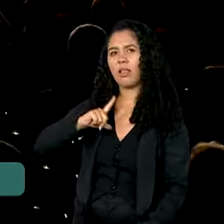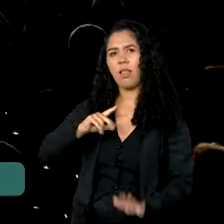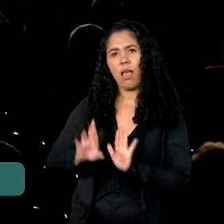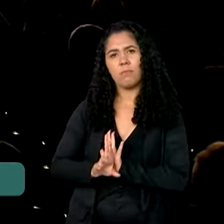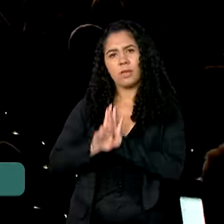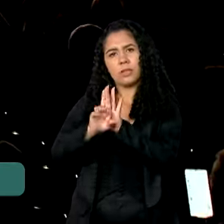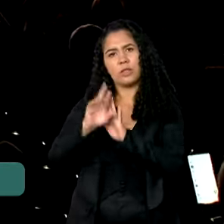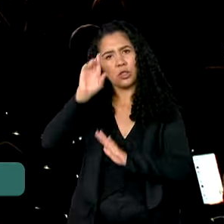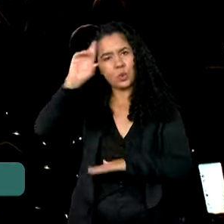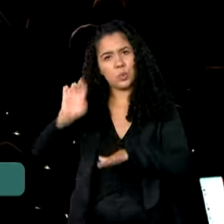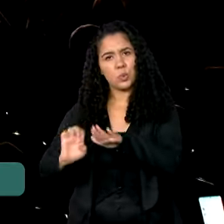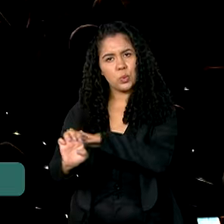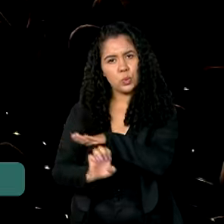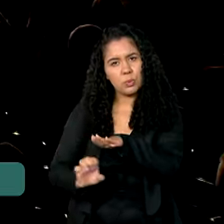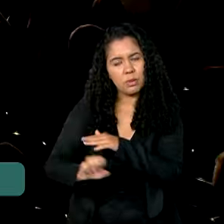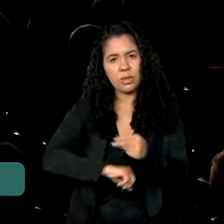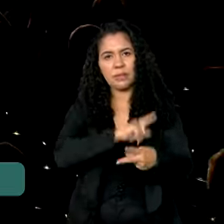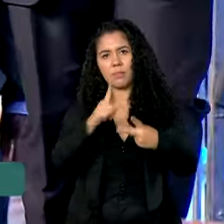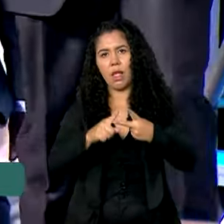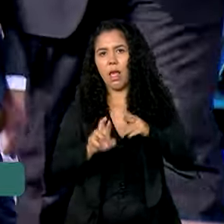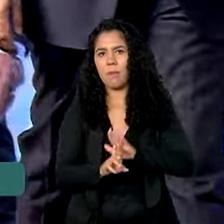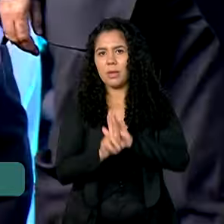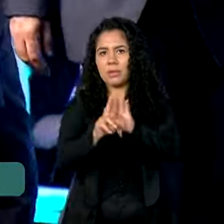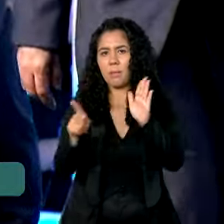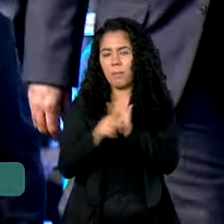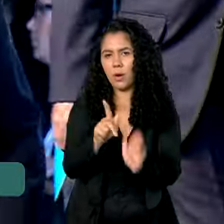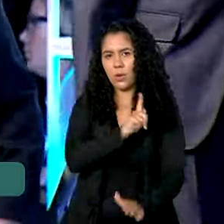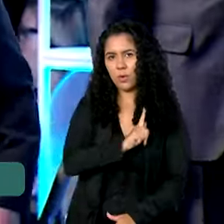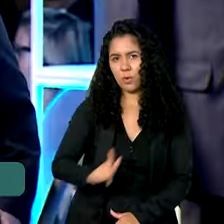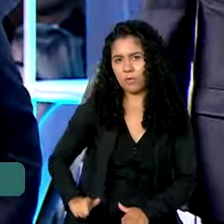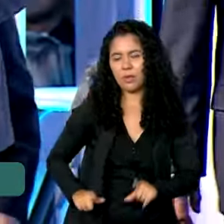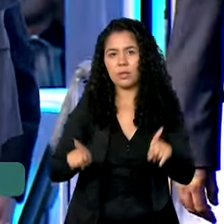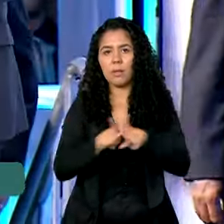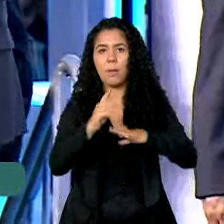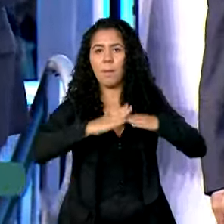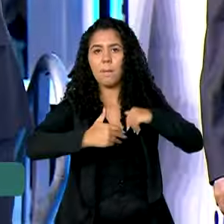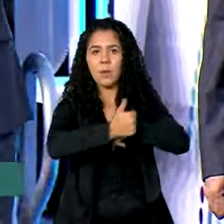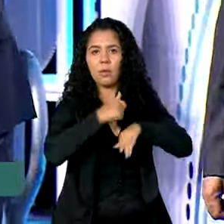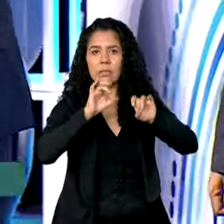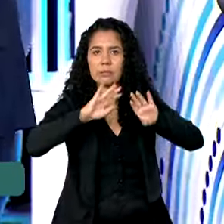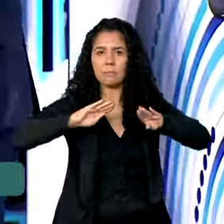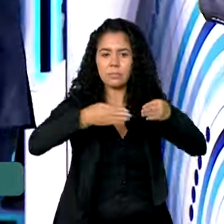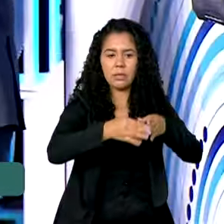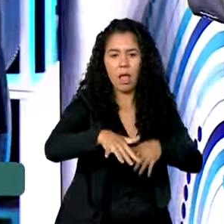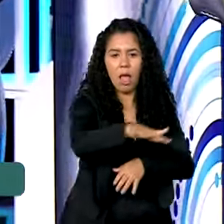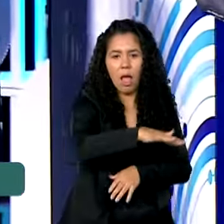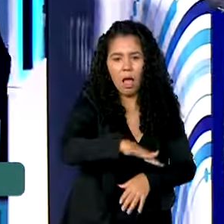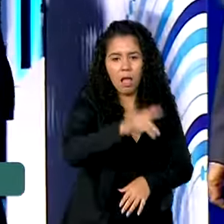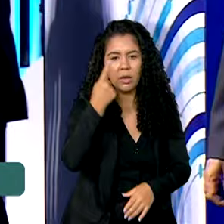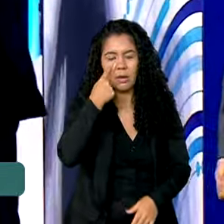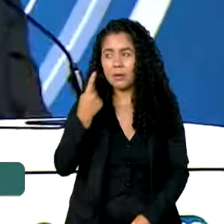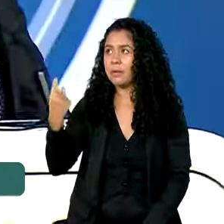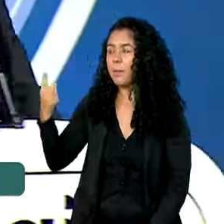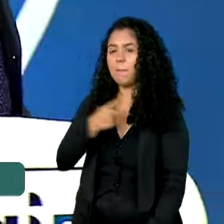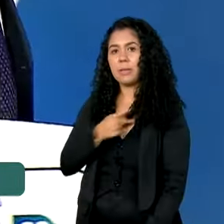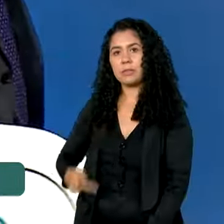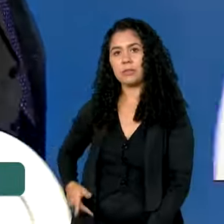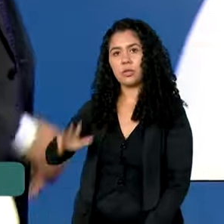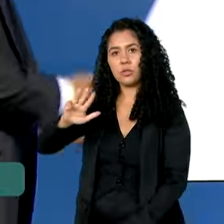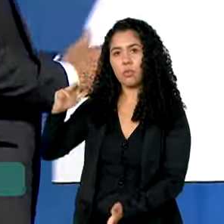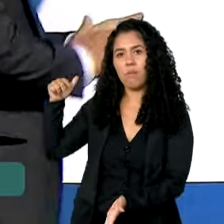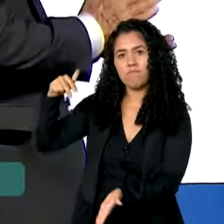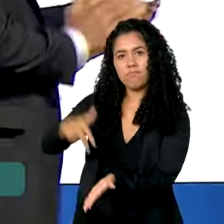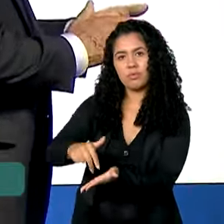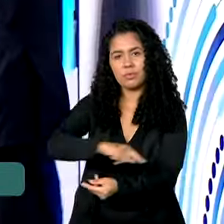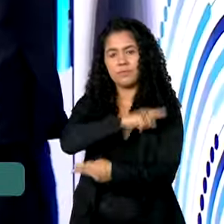governo e especialistas do setor. A cerimônia de abertura em Brasília contou com a presença do presidente Lula, do